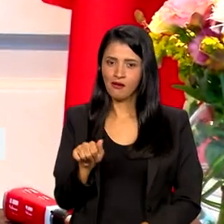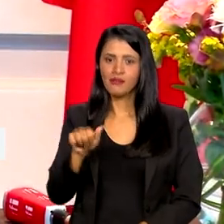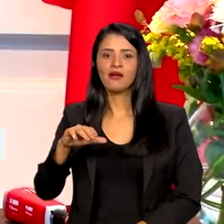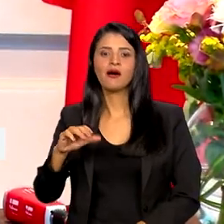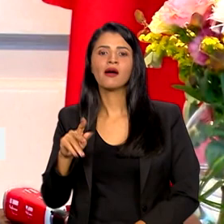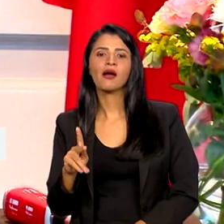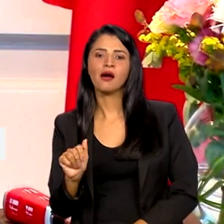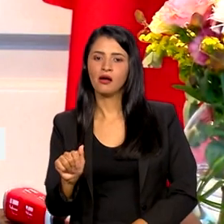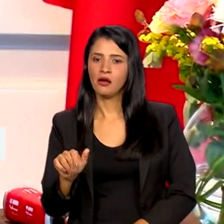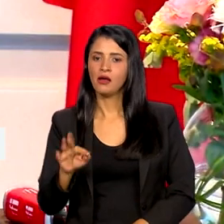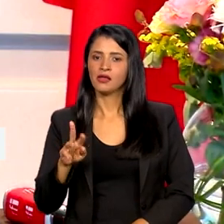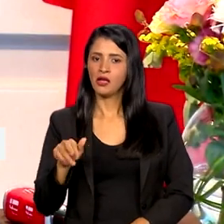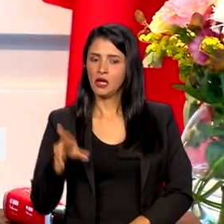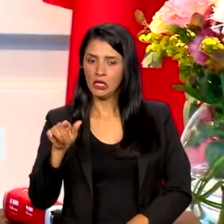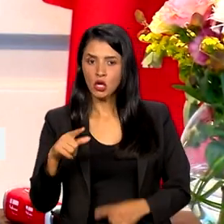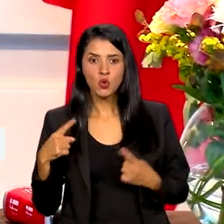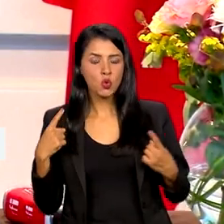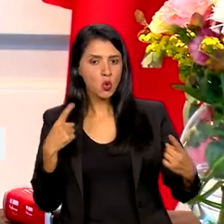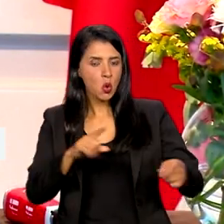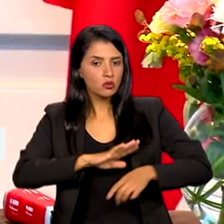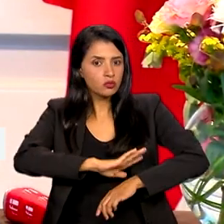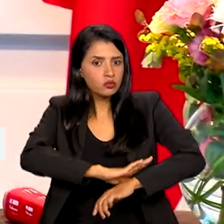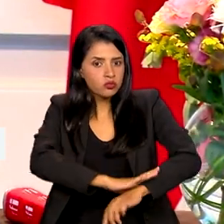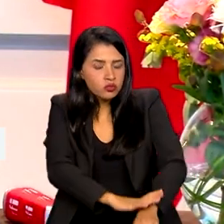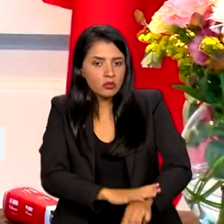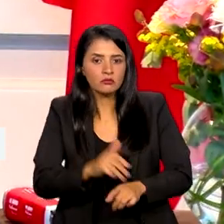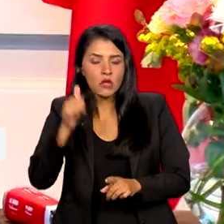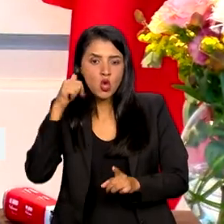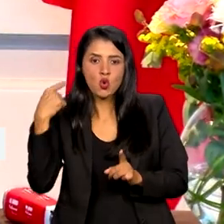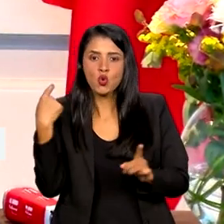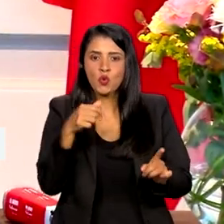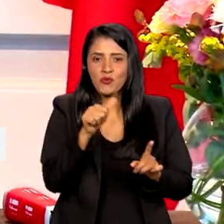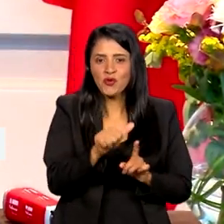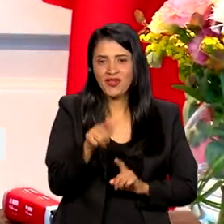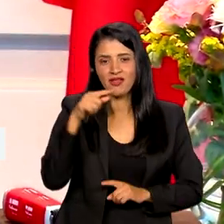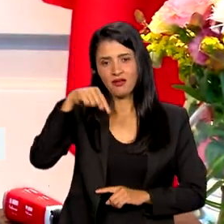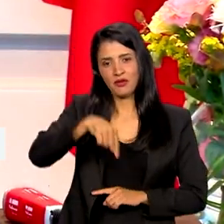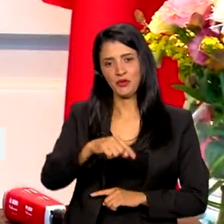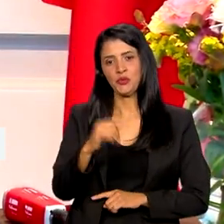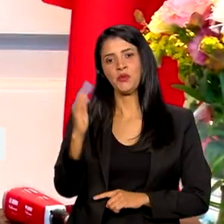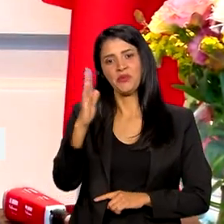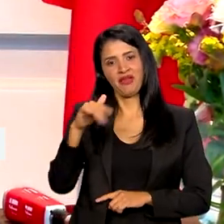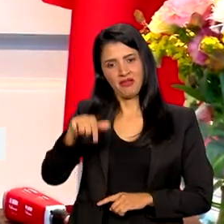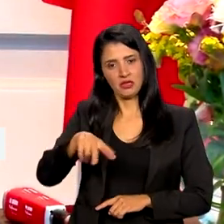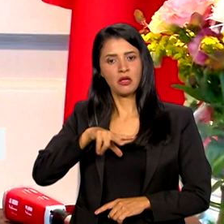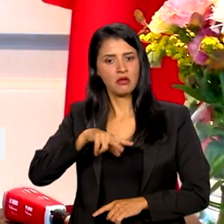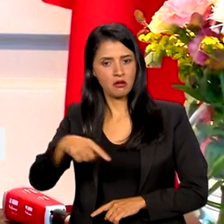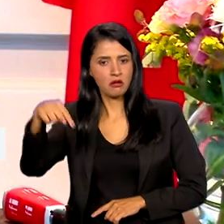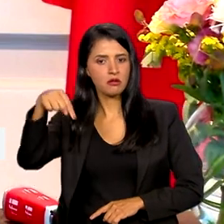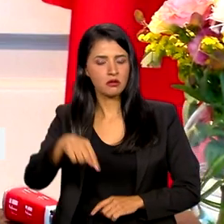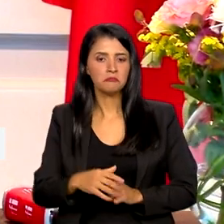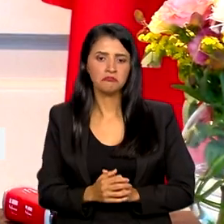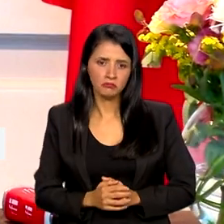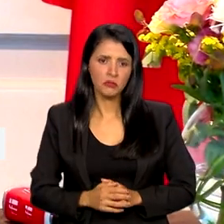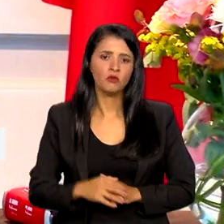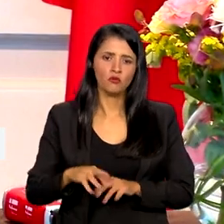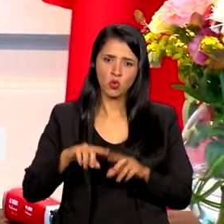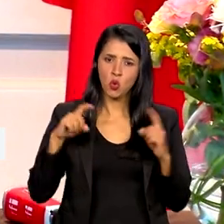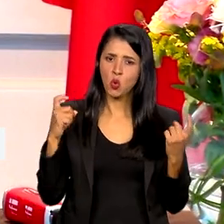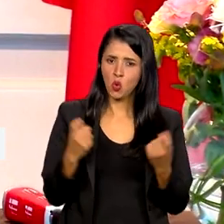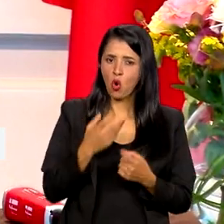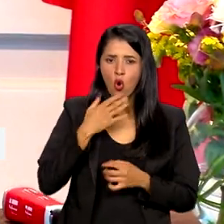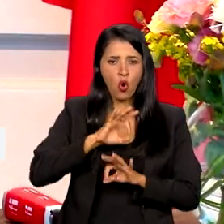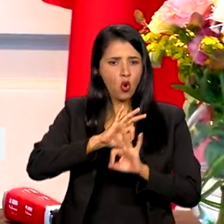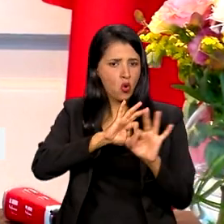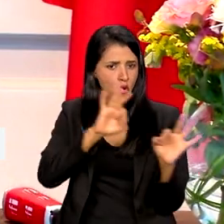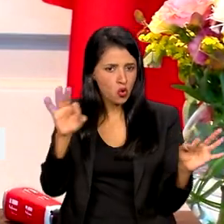importância do combate ao racismo e à xenofobia nesse país, onde nós estamos. E foi uma reunião bastante produtiva, onde